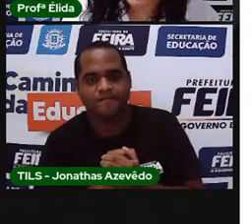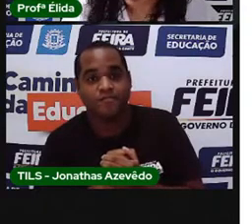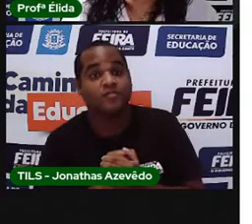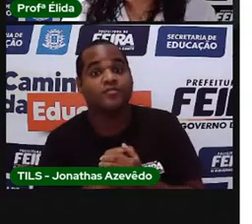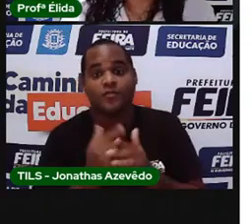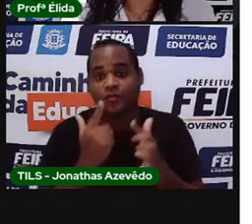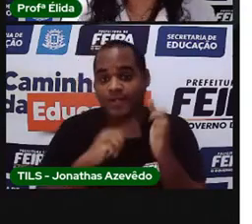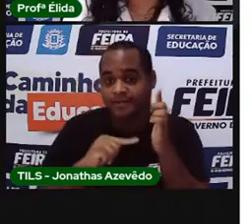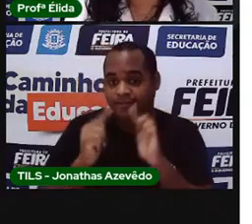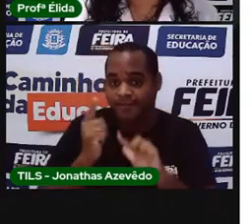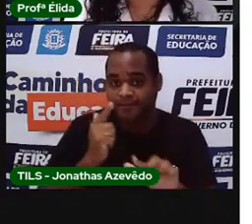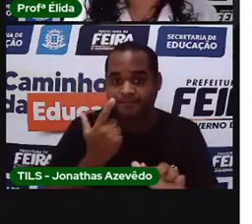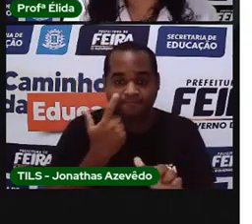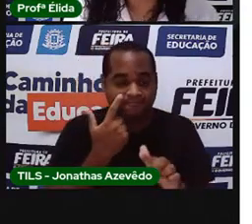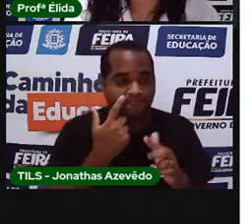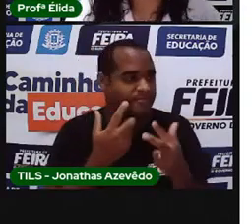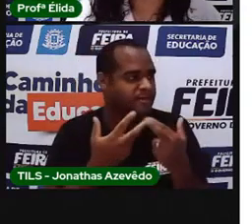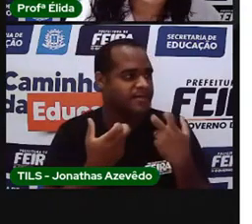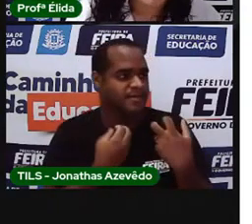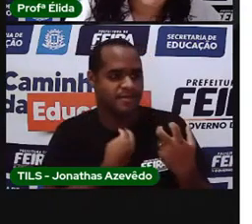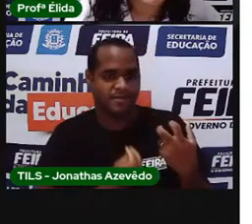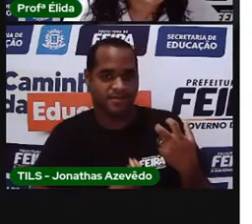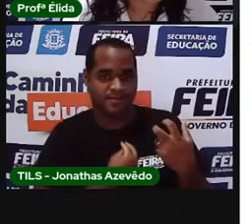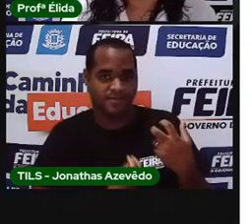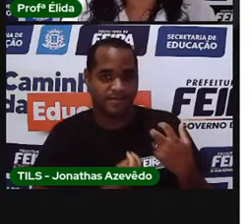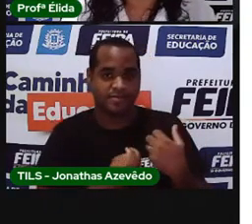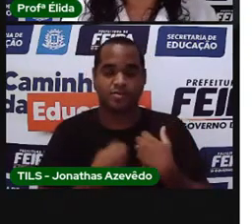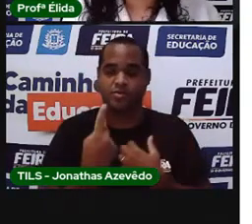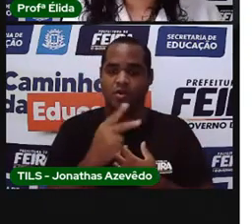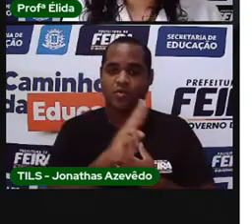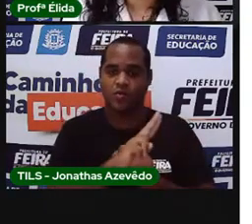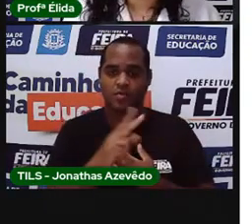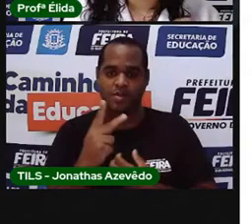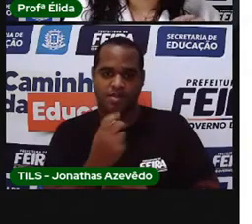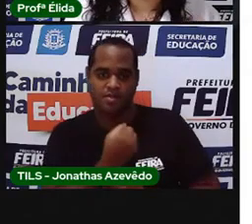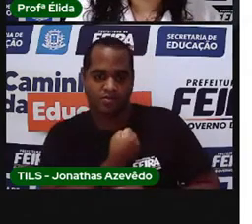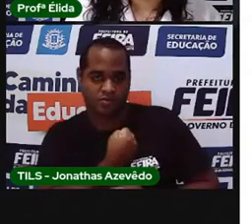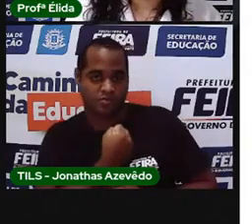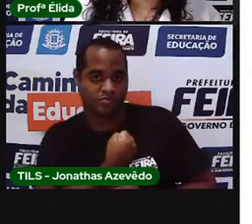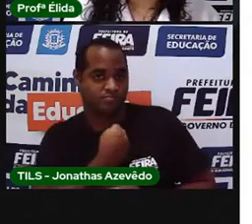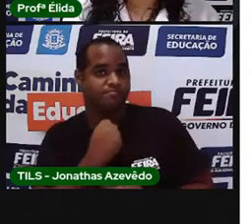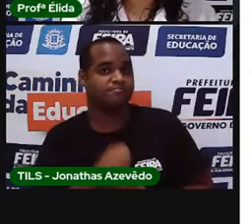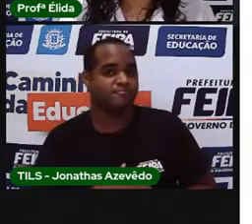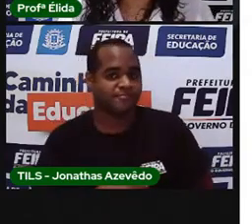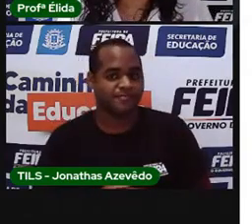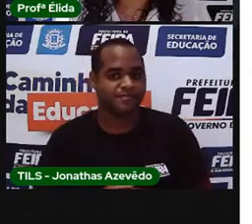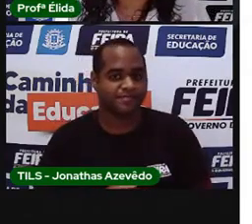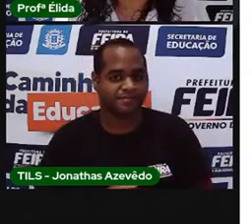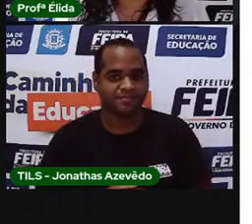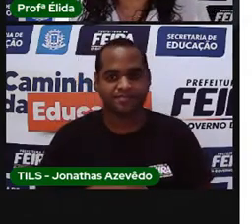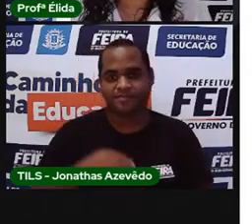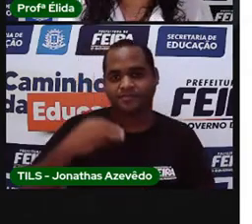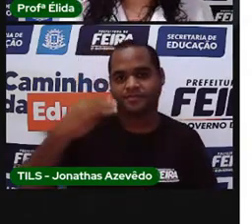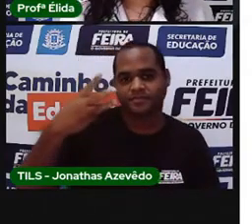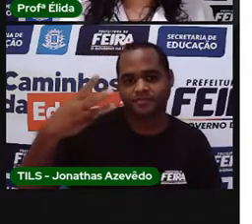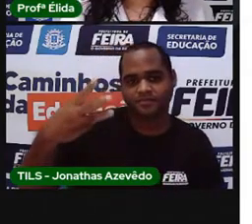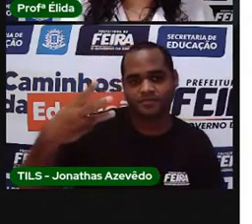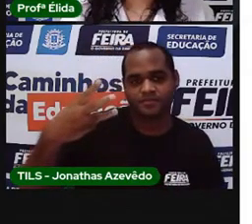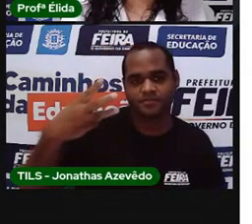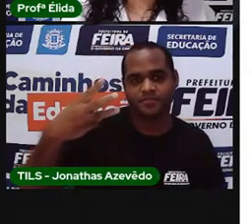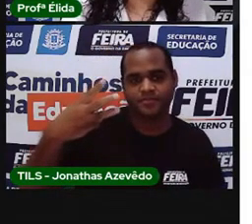Conseguiram? Vamos ver onde estão os nomes dos números. Olha só. Três.